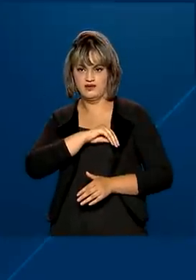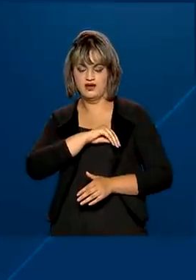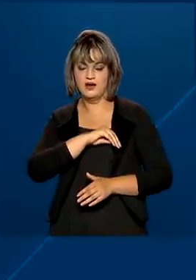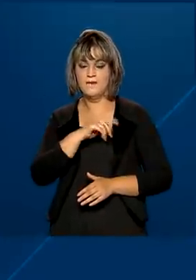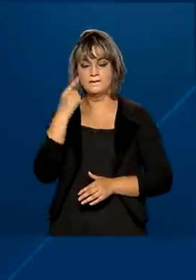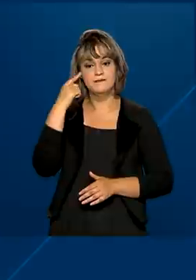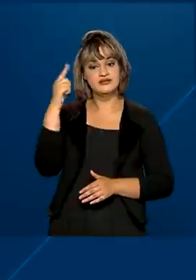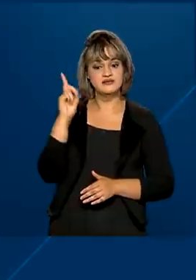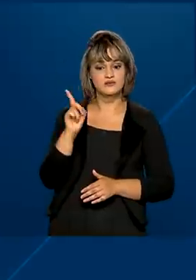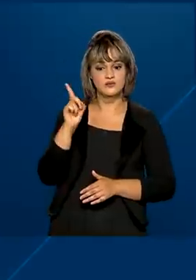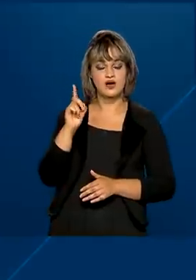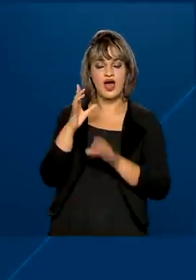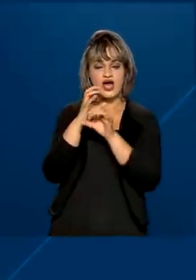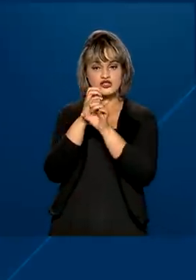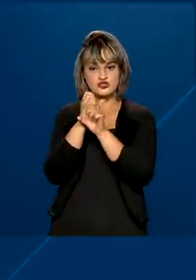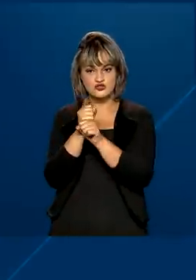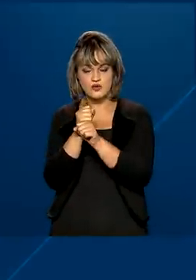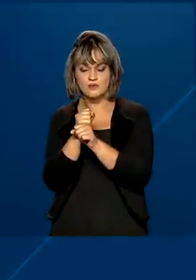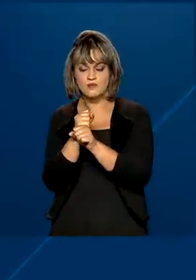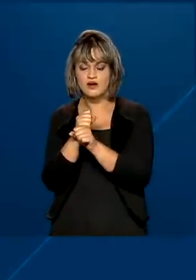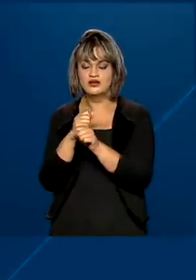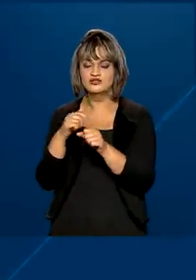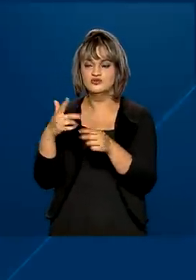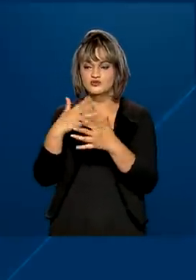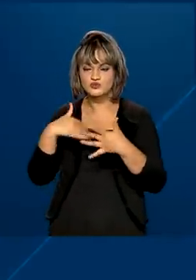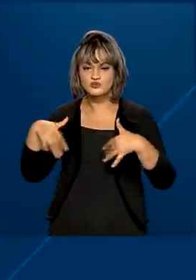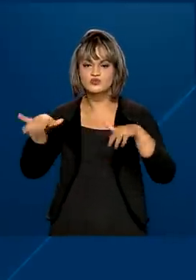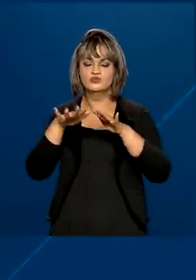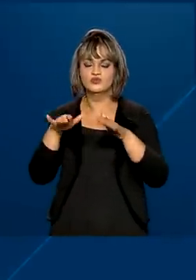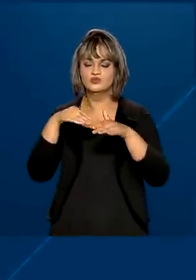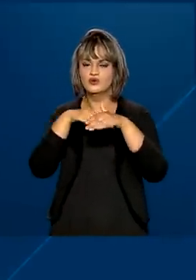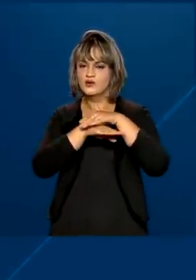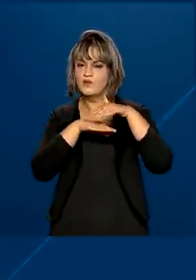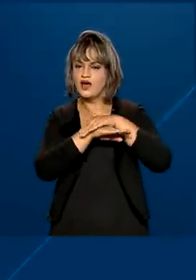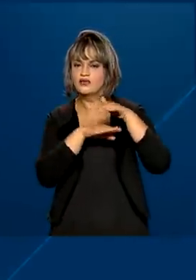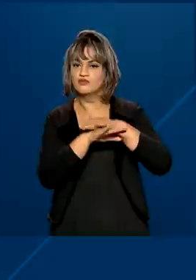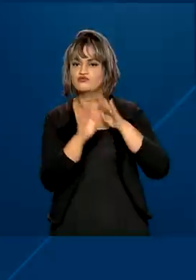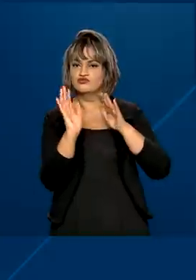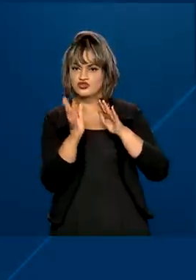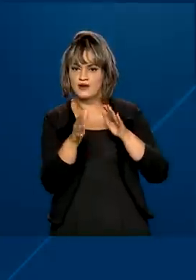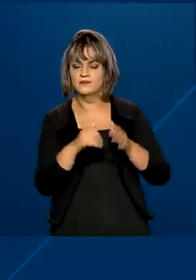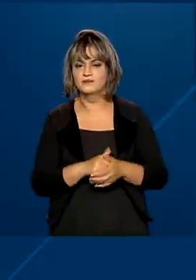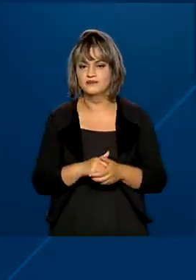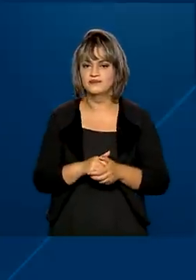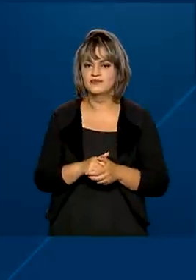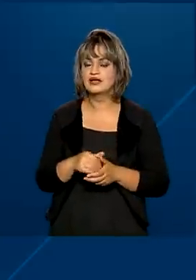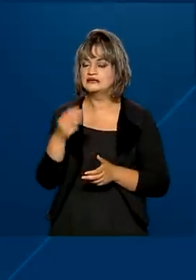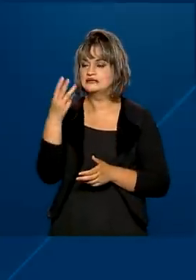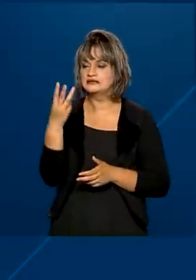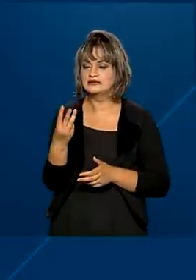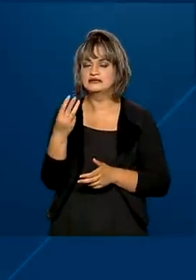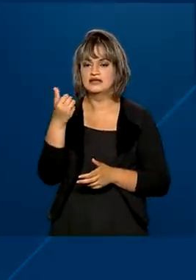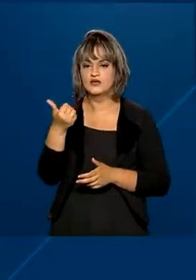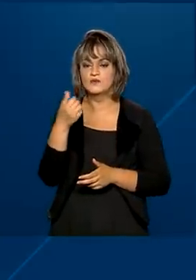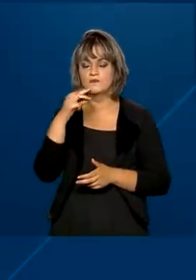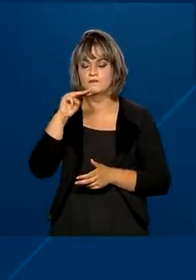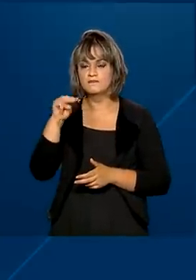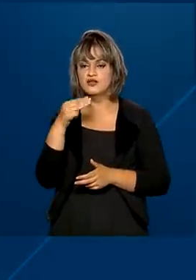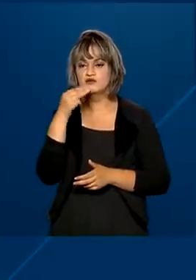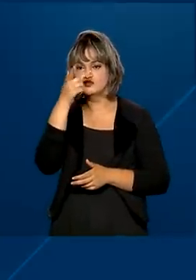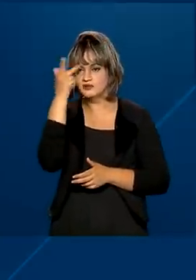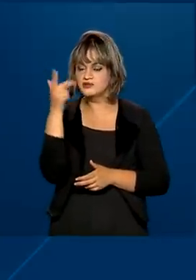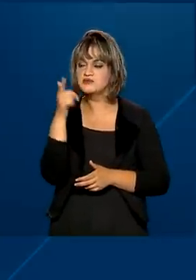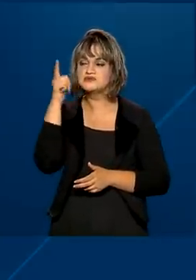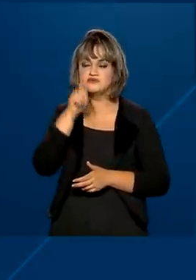considerando a soma dos saldos de todas as contas ativas e inativas. Mais de 31 milhões de trabalhadores